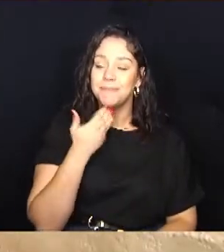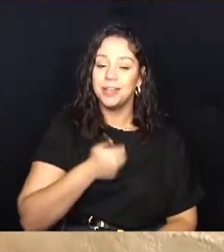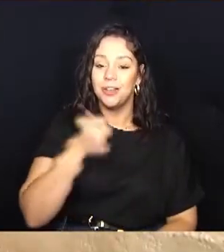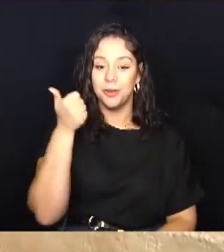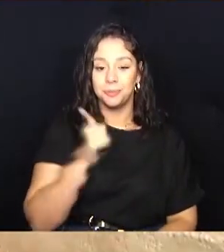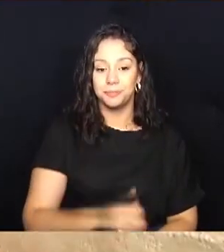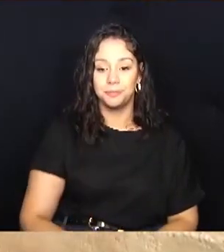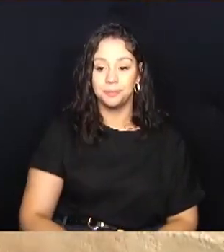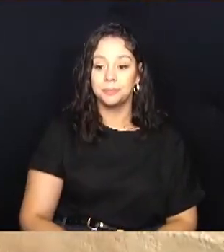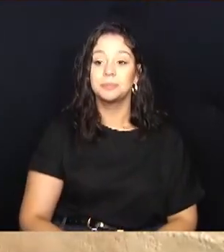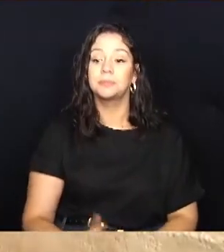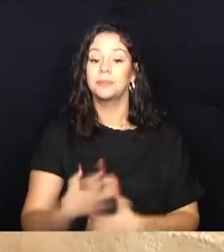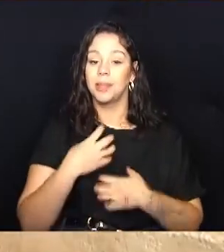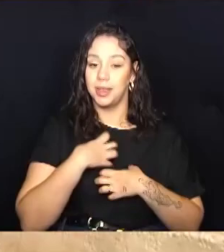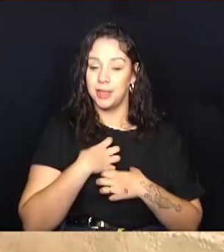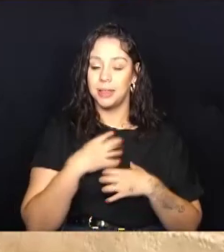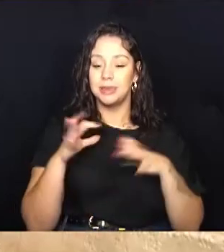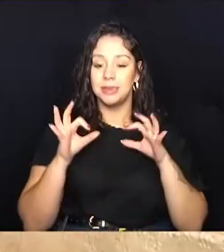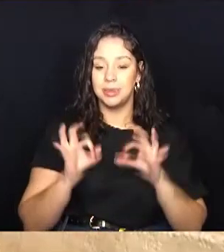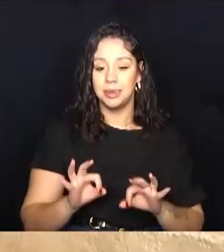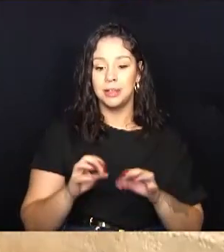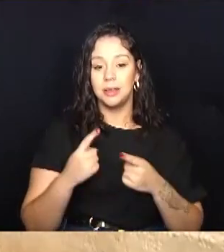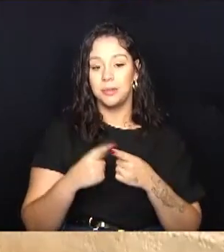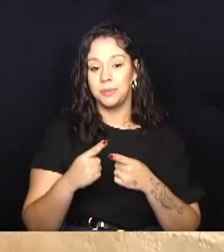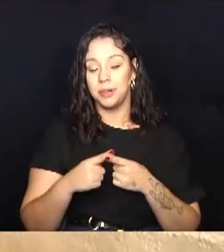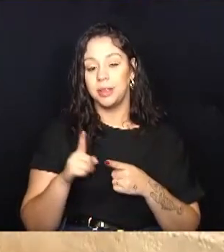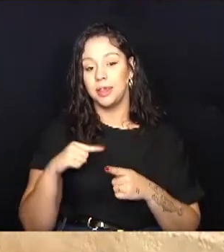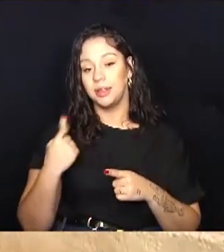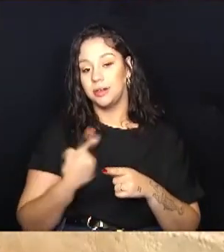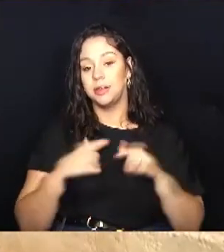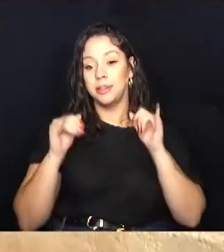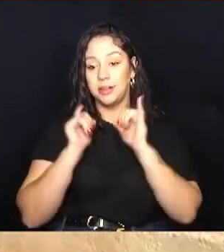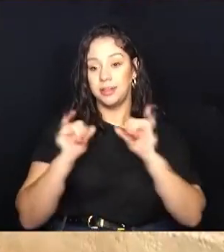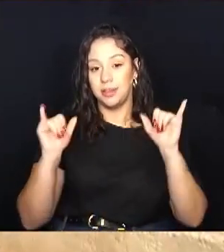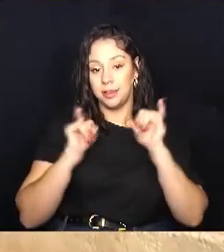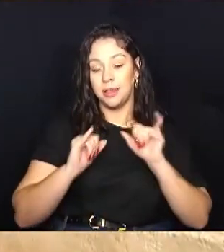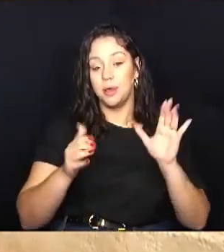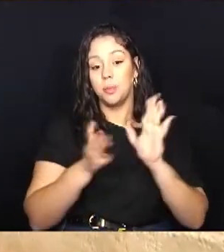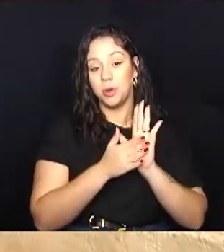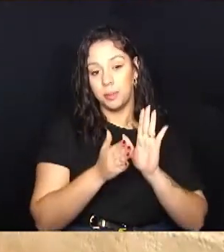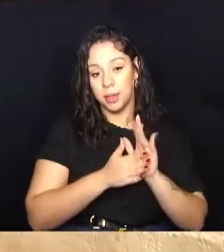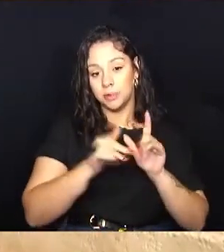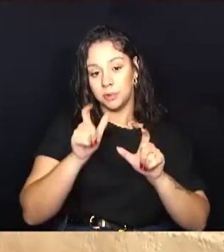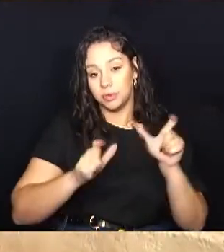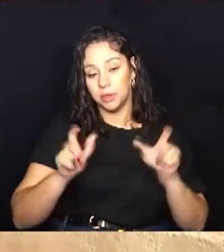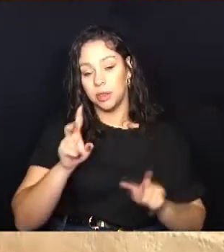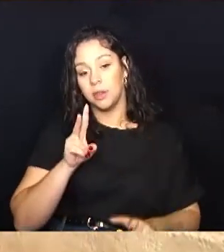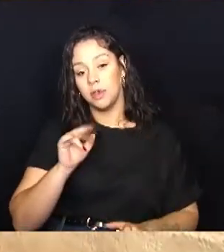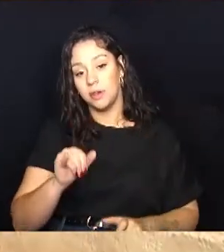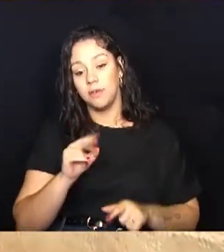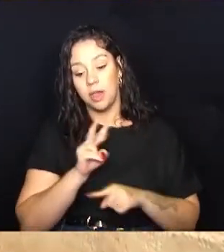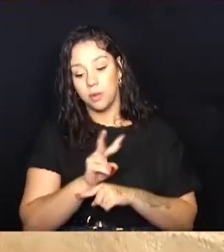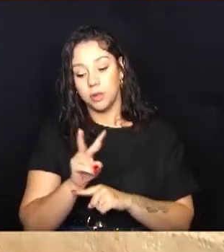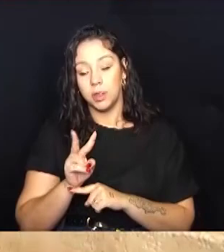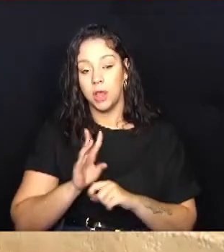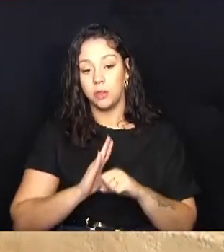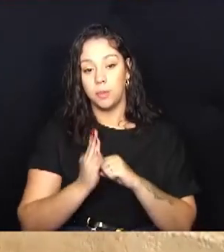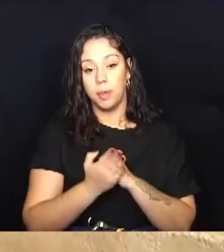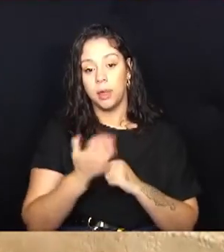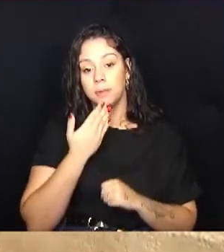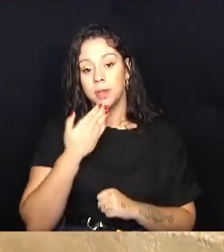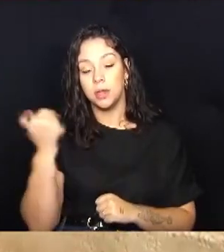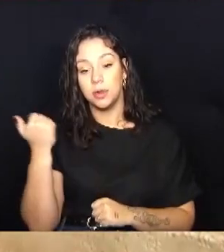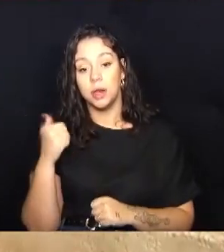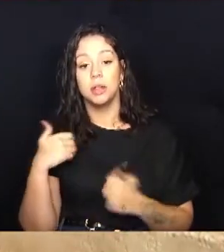com a sensação de dever cumprido, né? Porque a gente quando sai numa campanha, a sai prometendo para as pessoas que vai cuidar do bairro, que vai melhorar, que vai fazer isso, fazer aquilo.